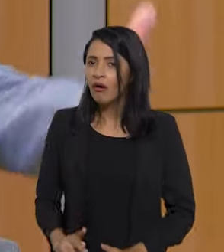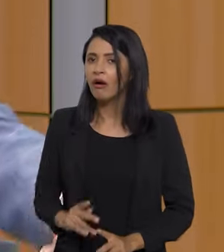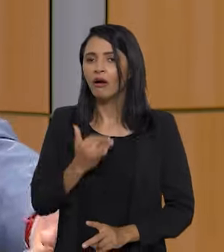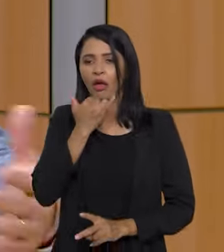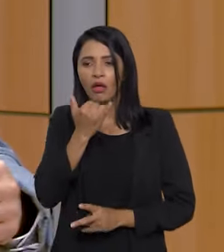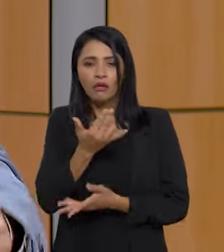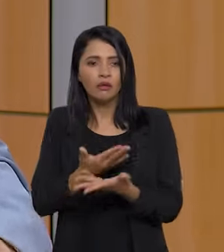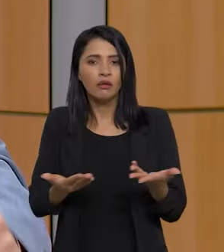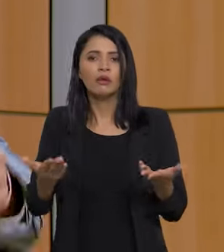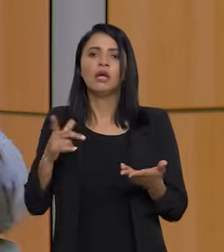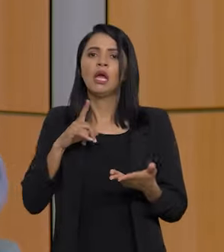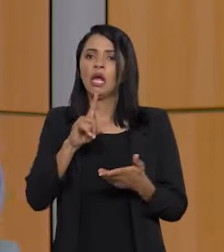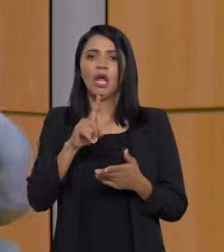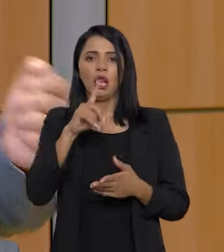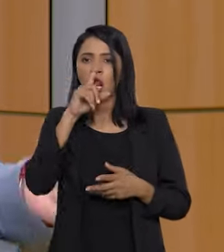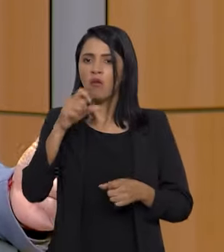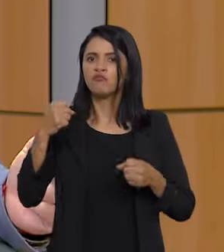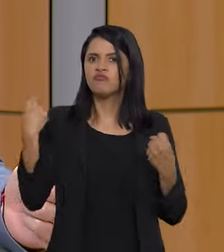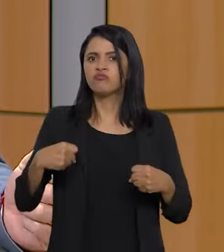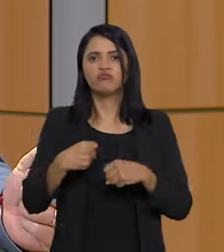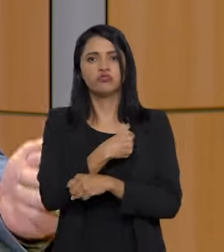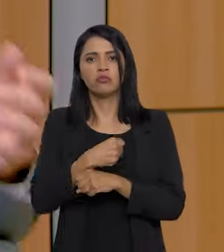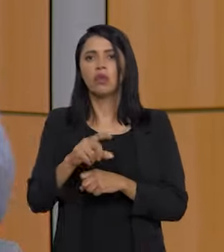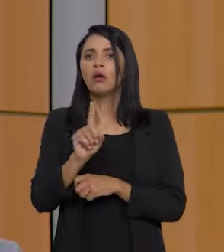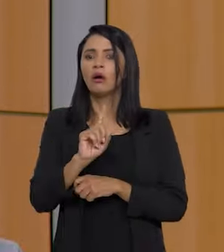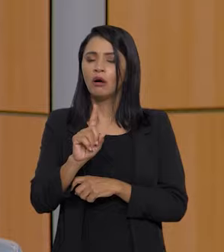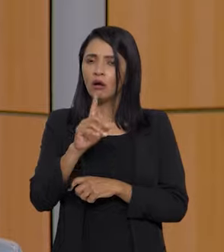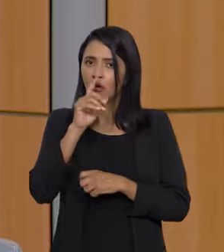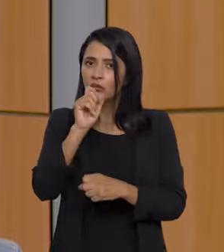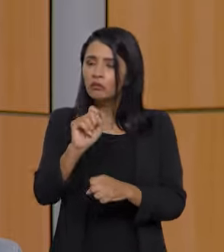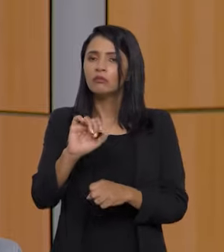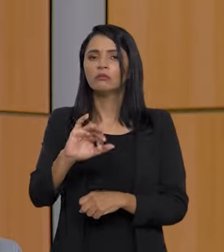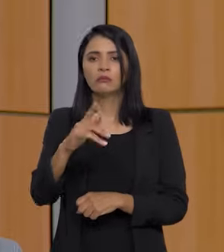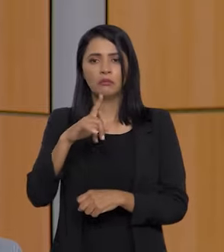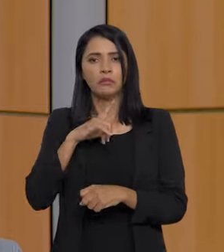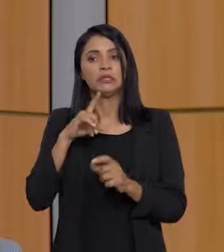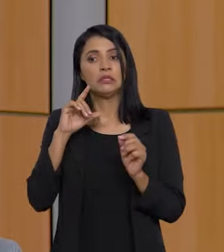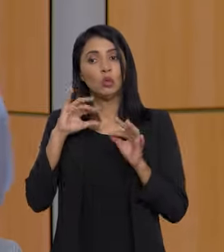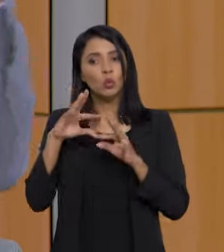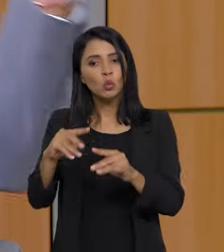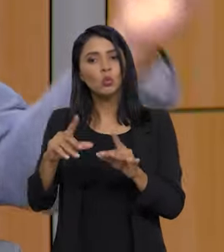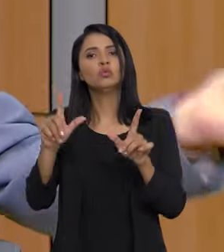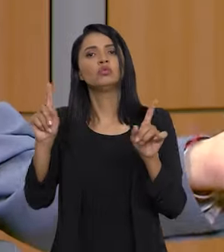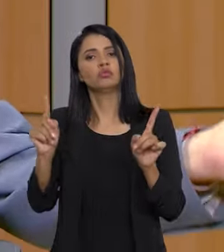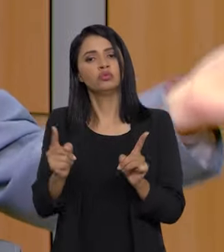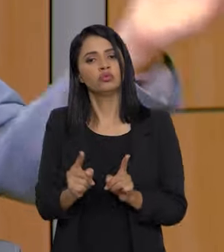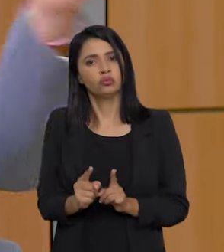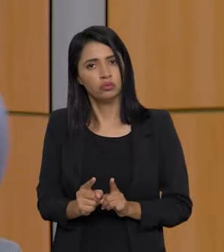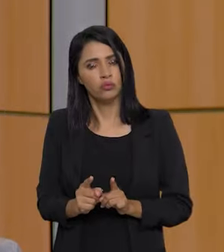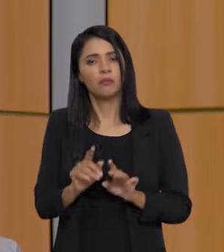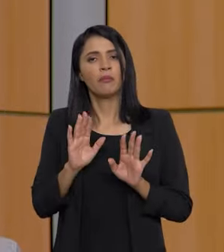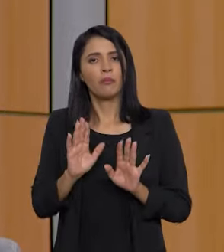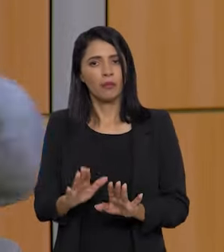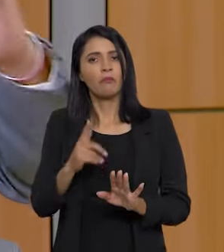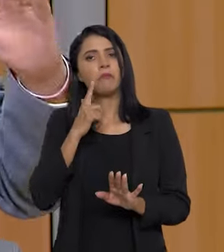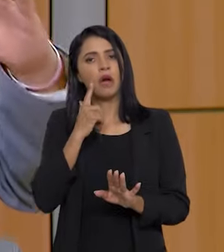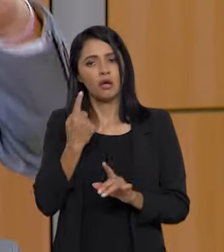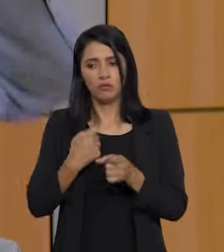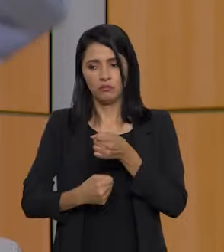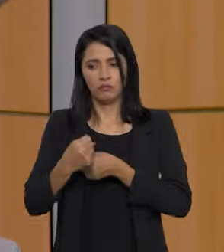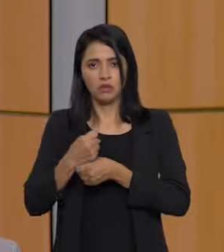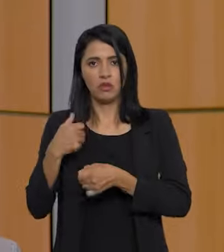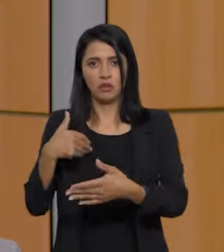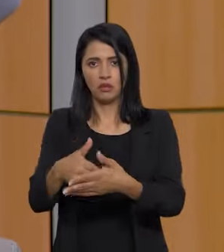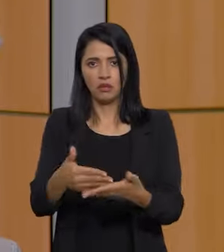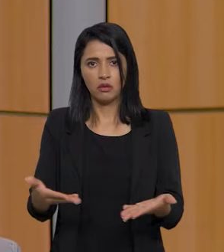não resolver pela força própria. Claro que a gente tem que diminuir a zero, mas já diminuímos do ano passado para a Capivinha,